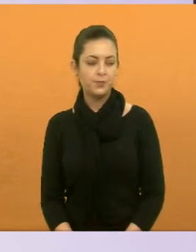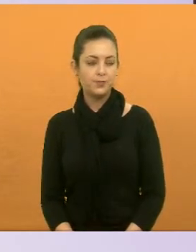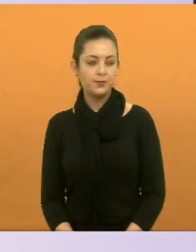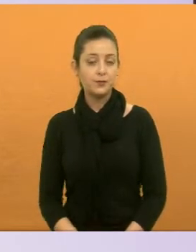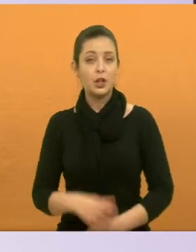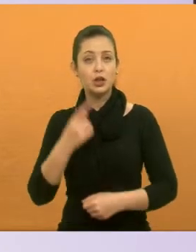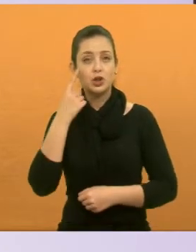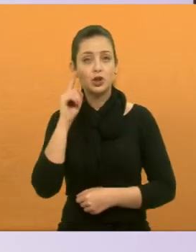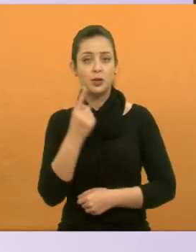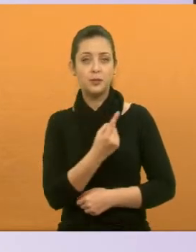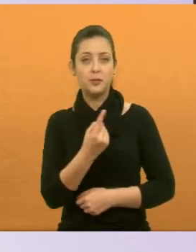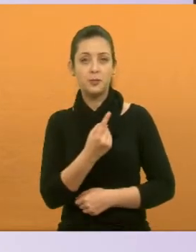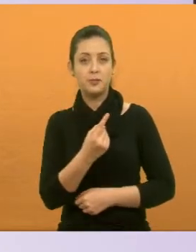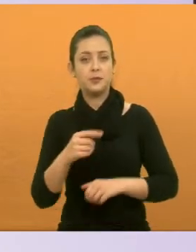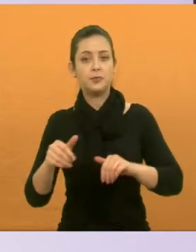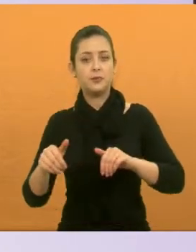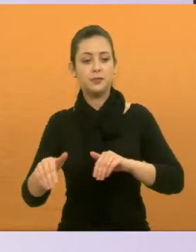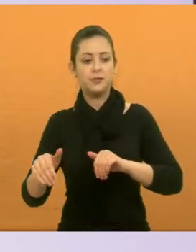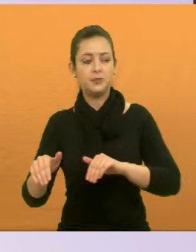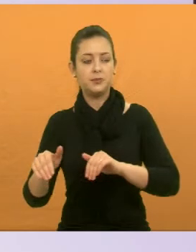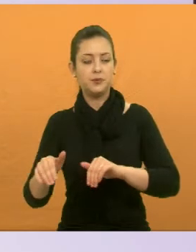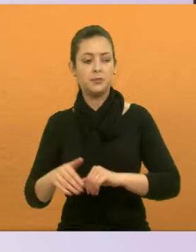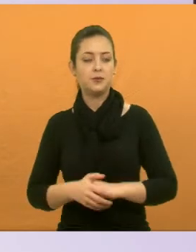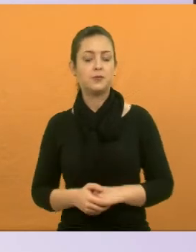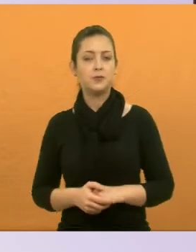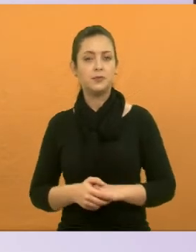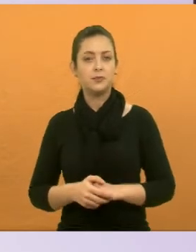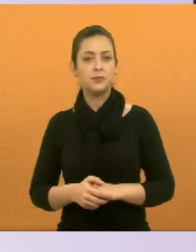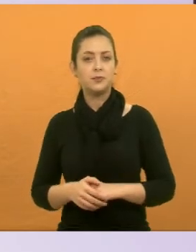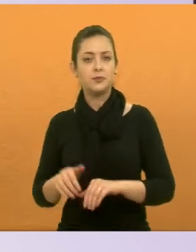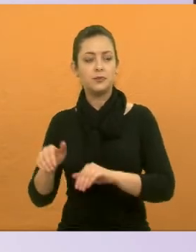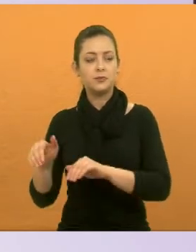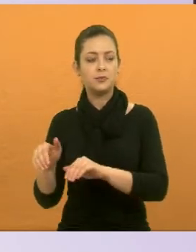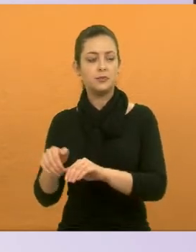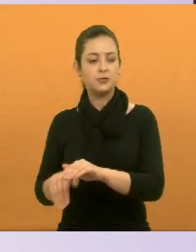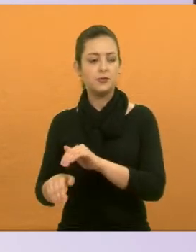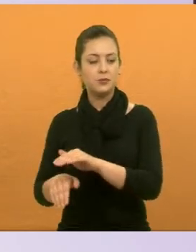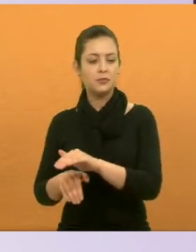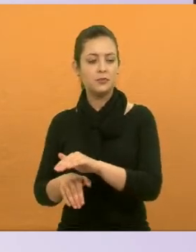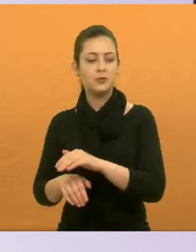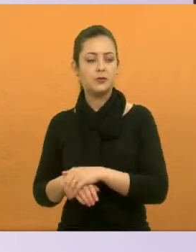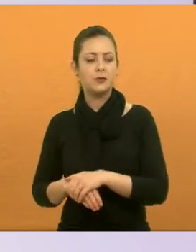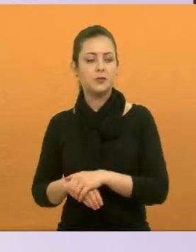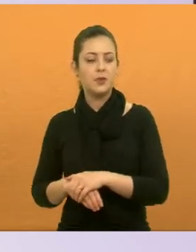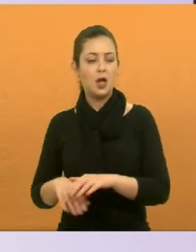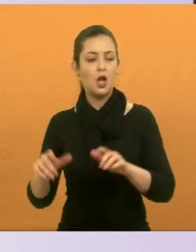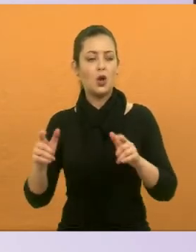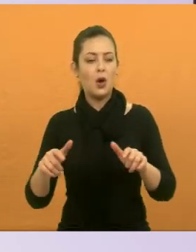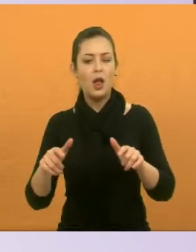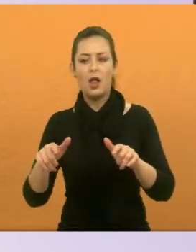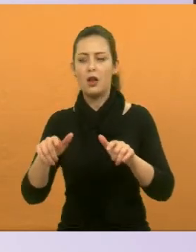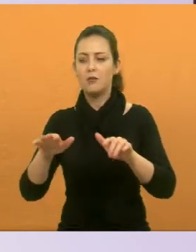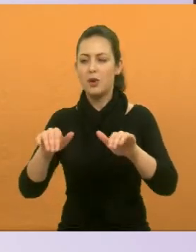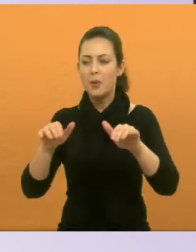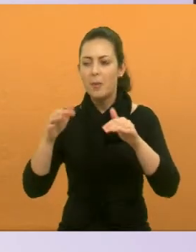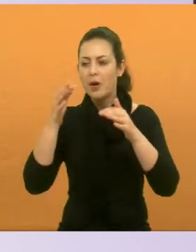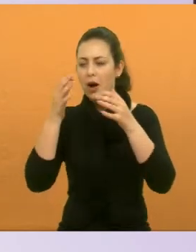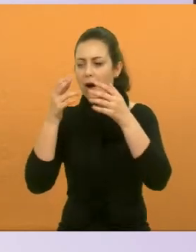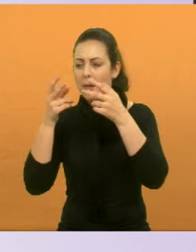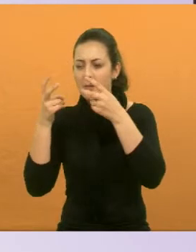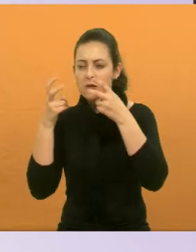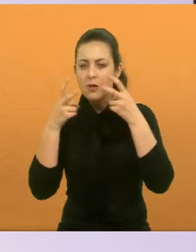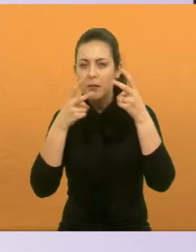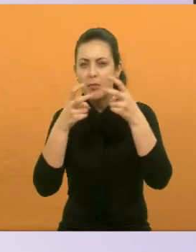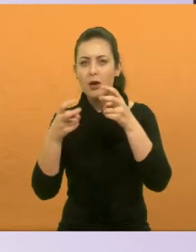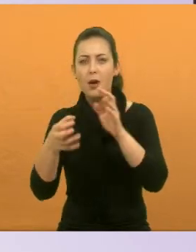Dia 1º de setembro, estivemos na comunidade Coração Valente para conhecer o local e ouvir as reivindicações dos moradores.